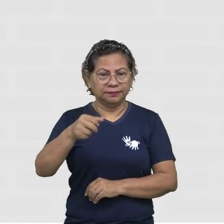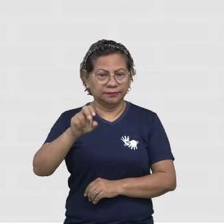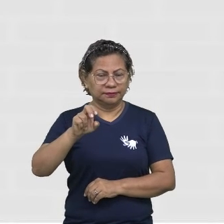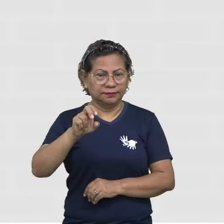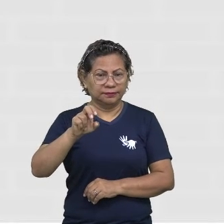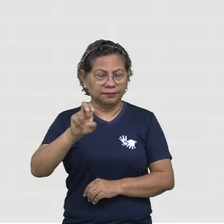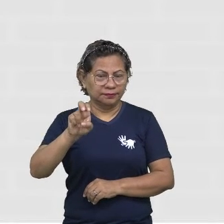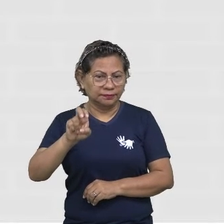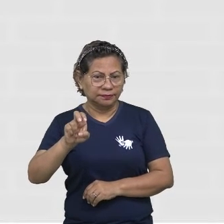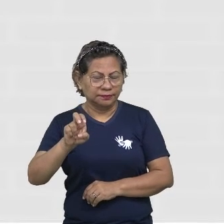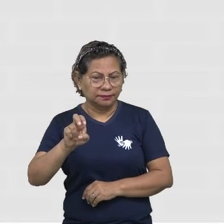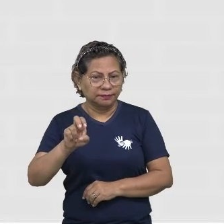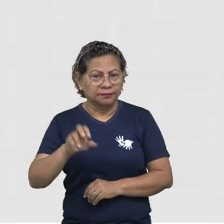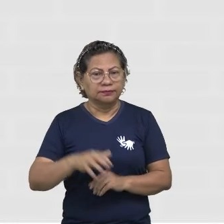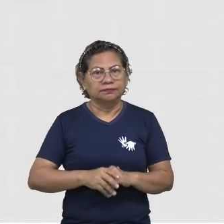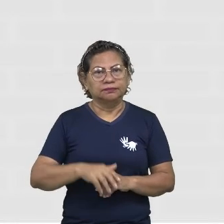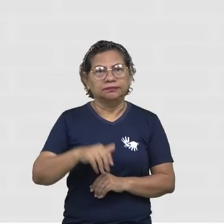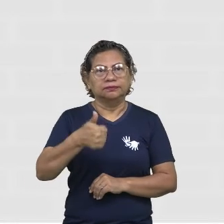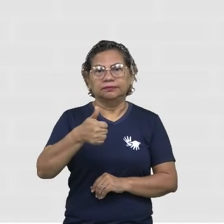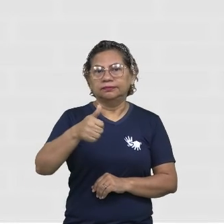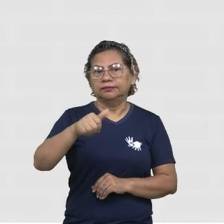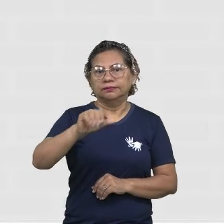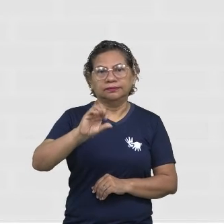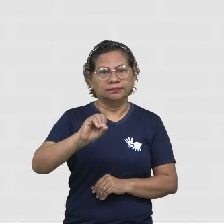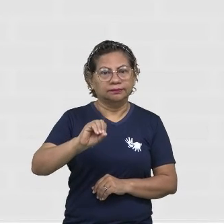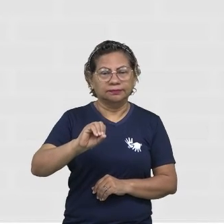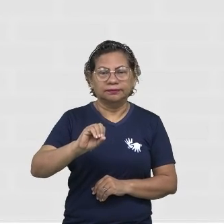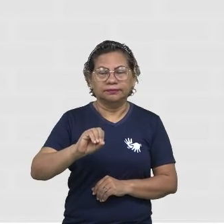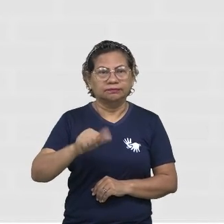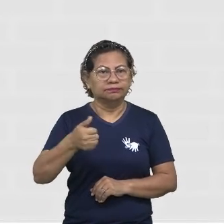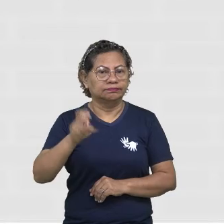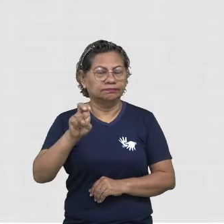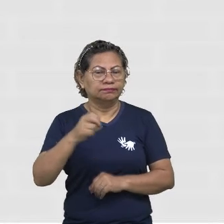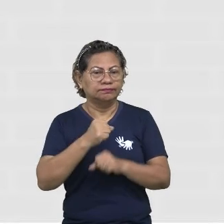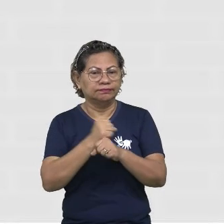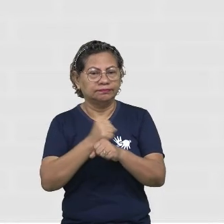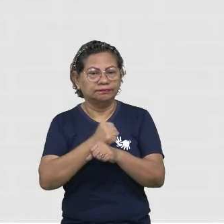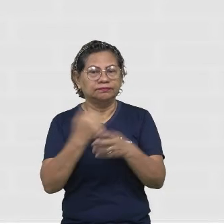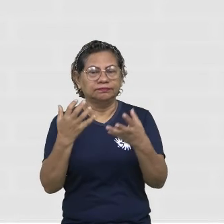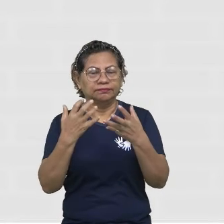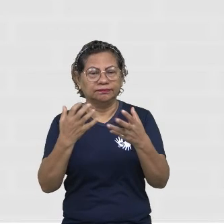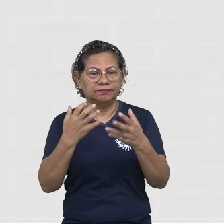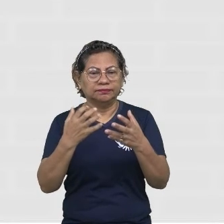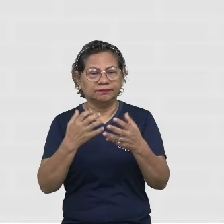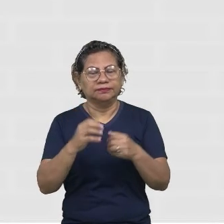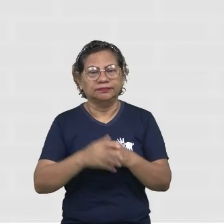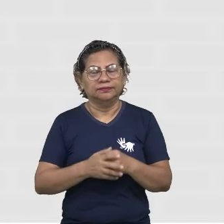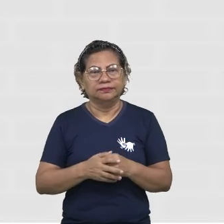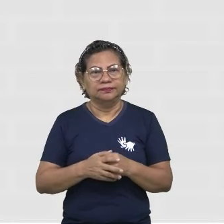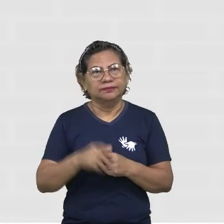vinte anos? Como eu quero estar quando me aposentar?